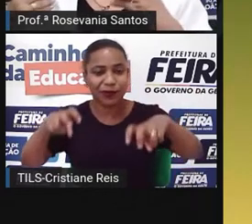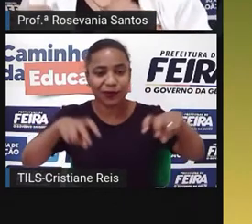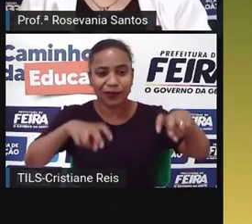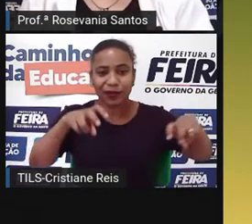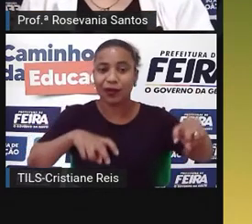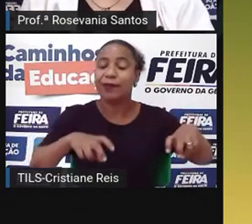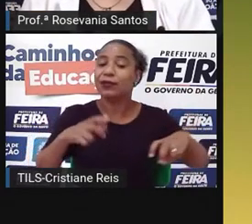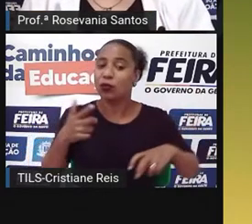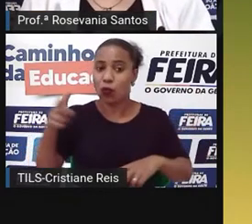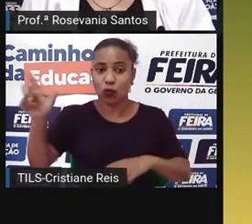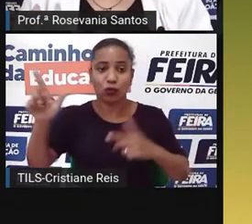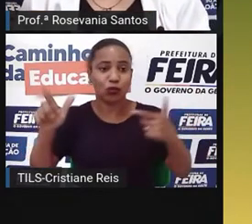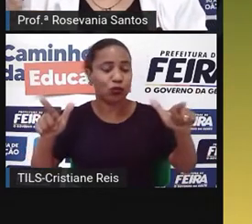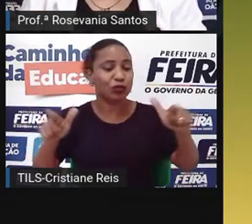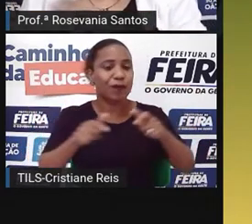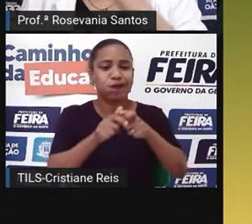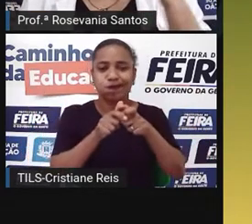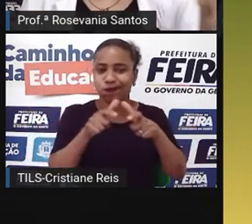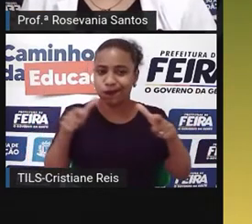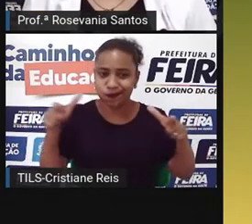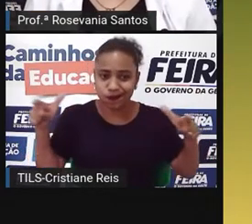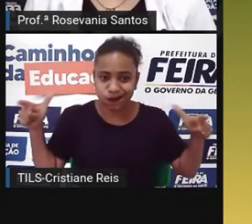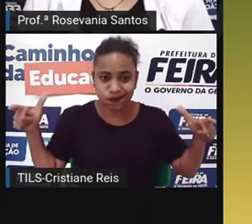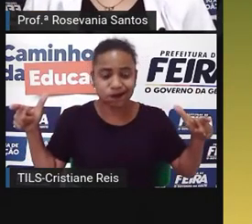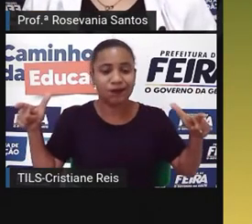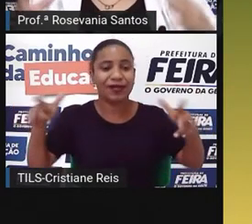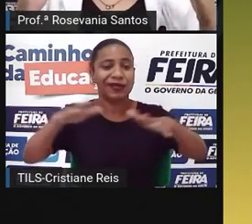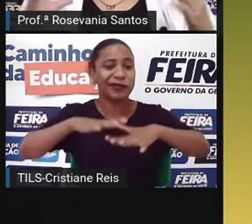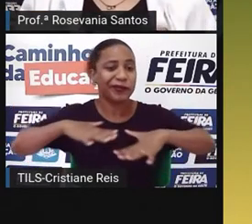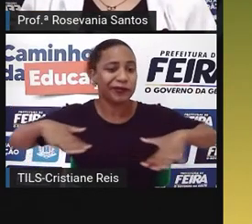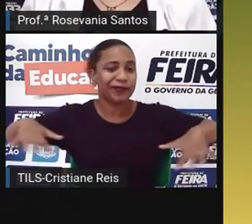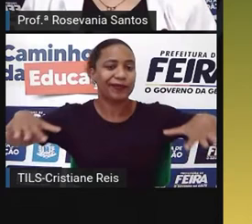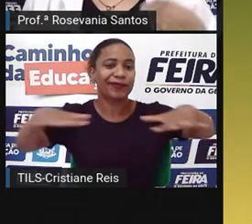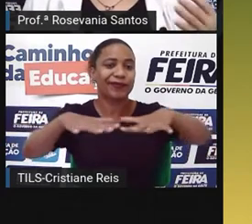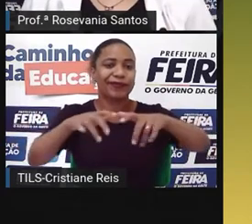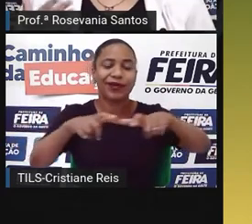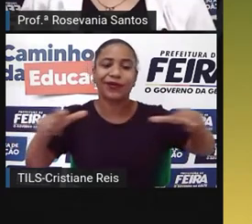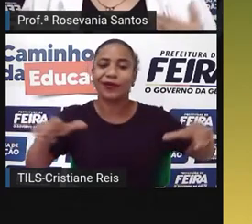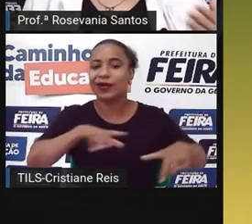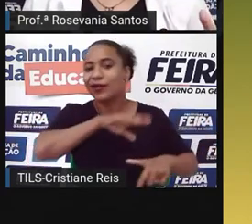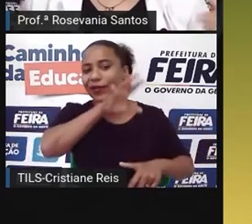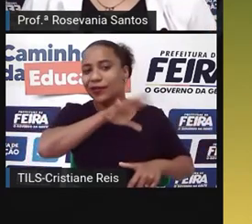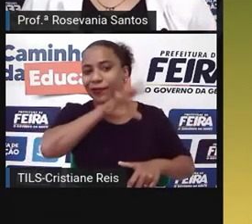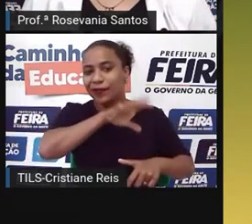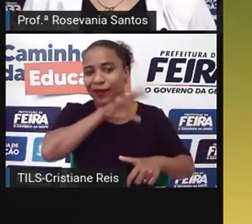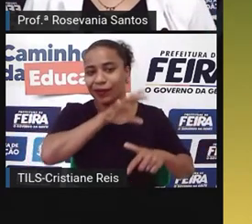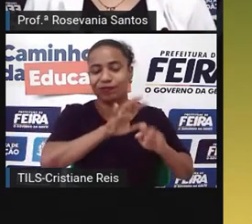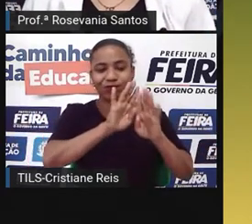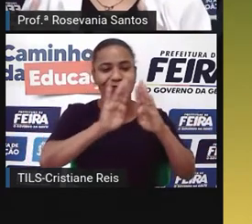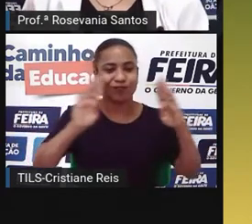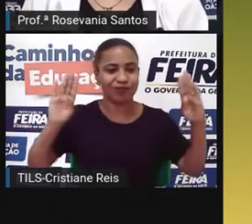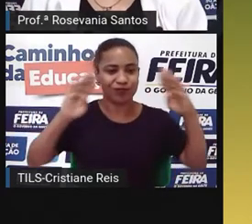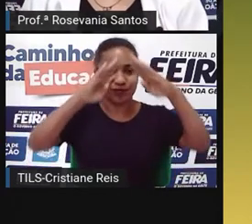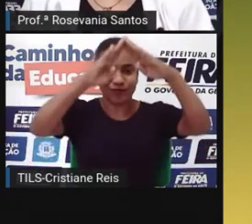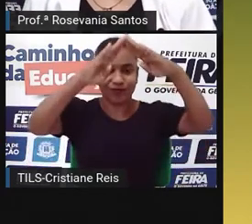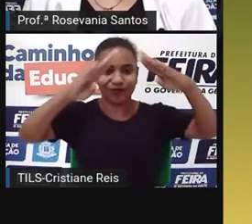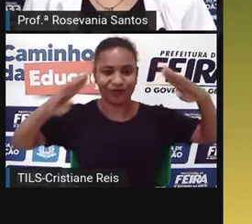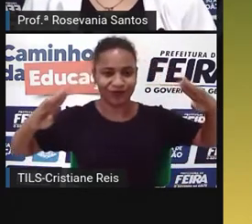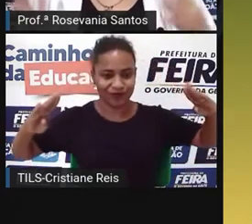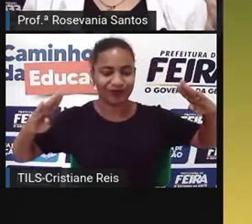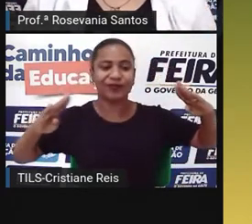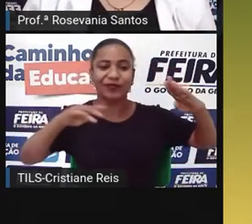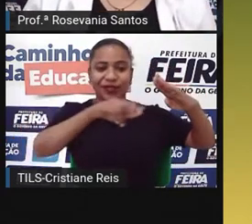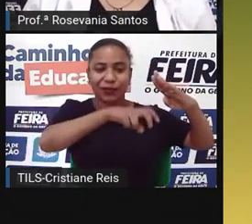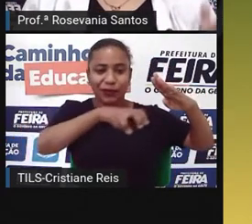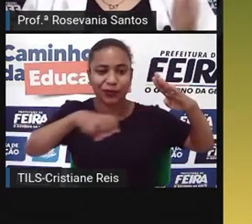grande processo, né? E que o processo, a grande parte dele é mecanizado. Que tem toda uma característica lá de controle de qualidade